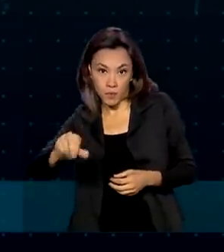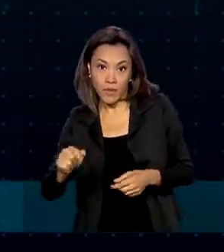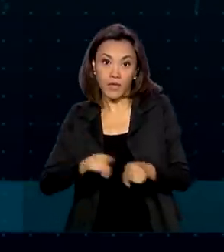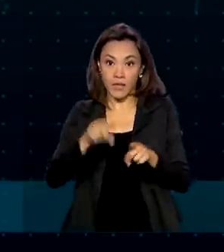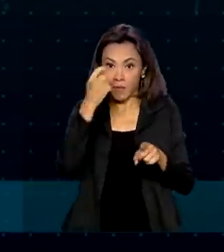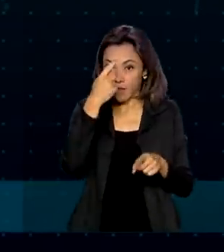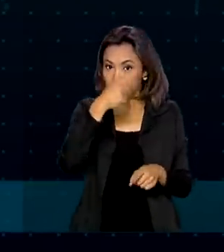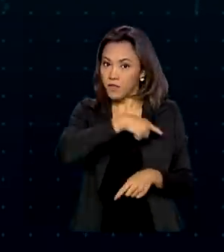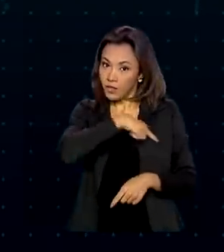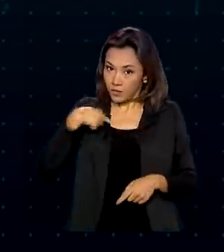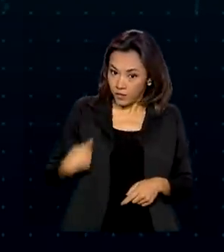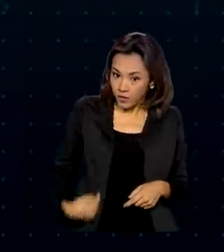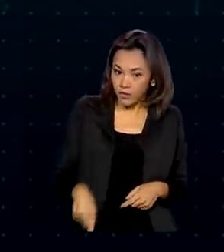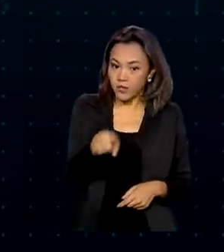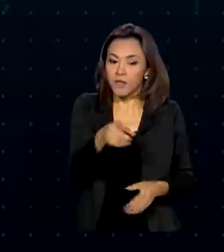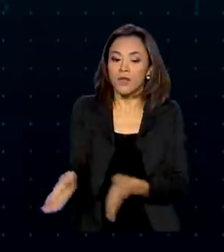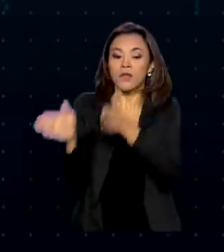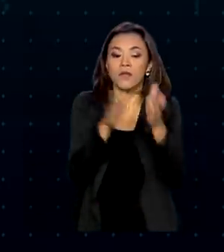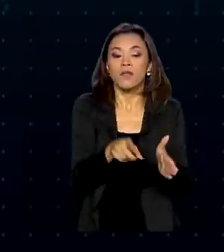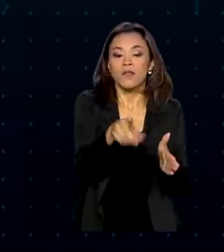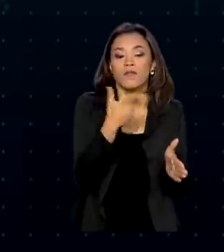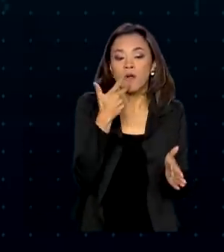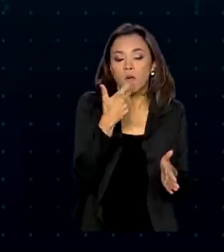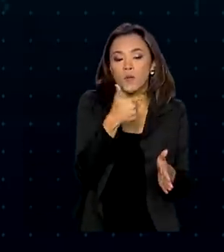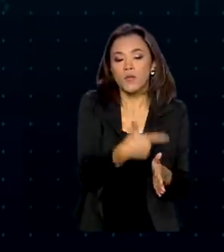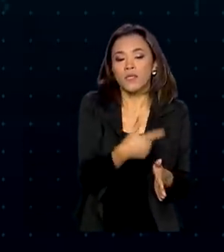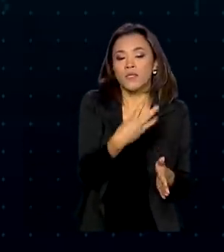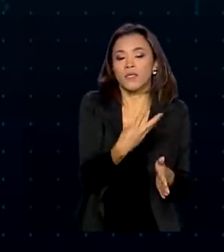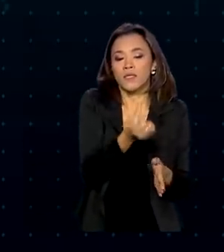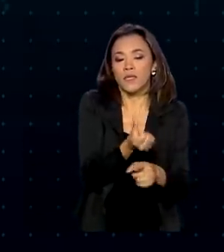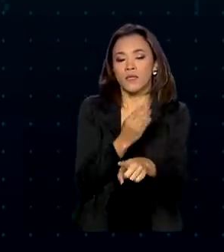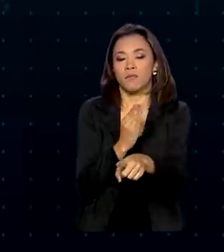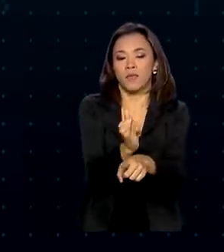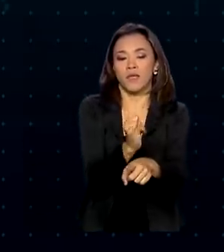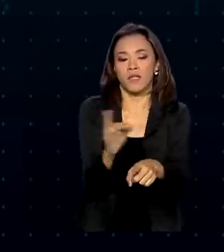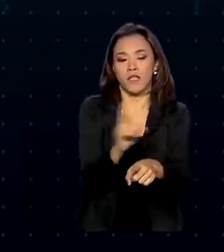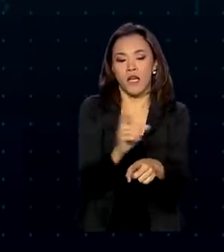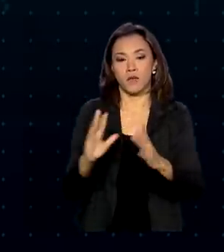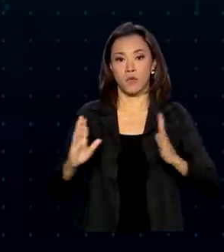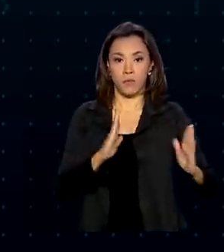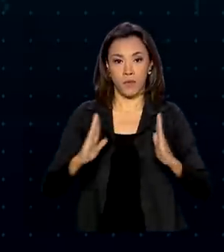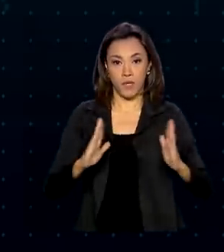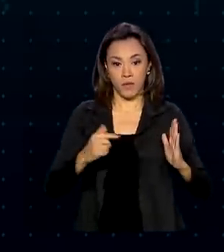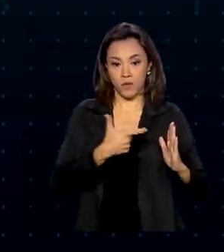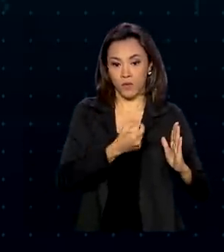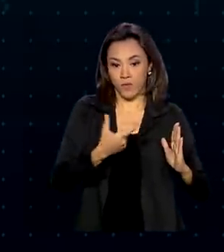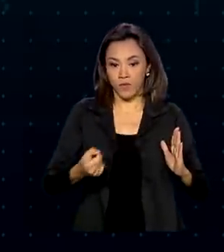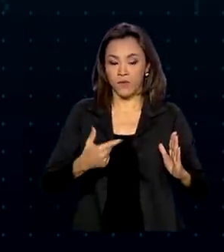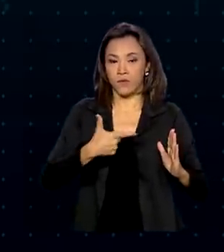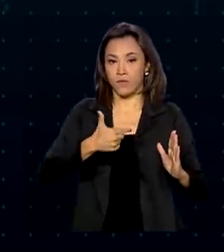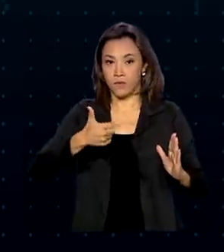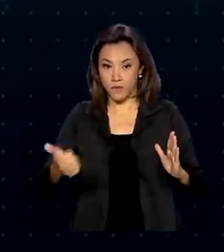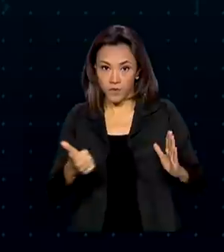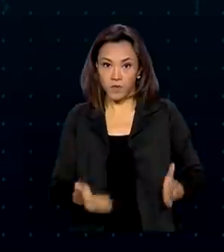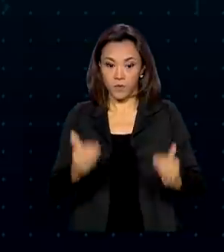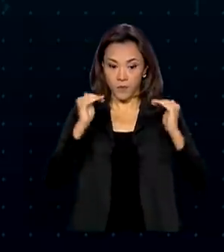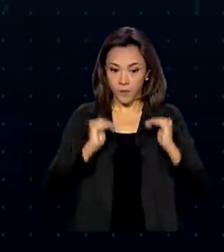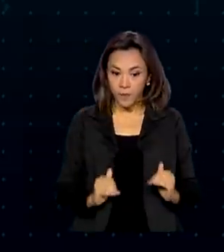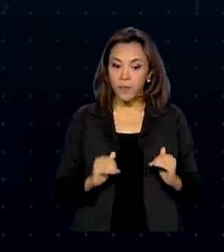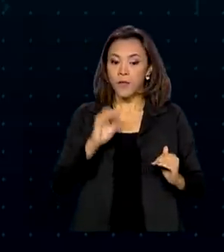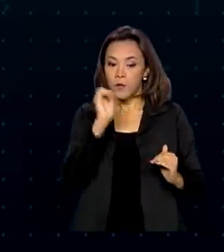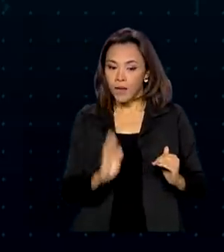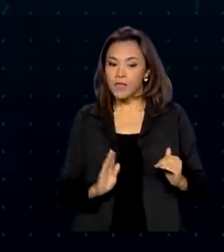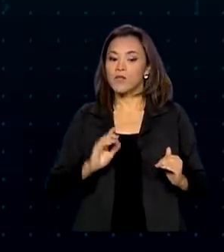Crédito Rural, ofertou 236 bilhões de reais para 2020 e 2021. E o país deve